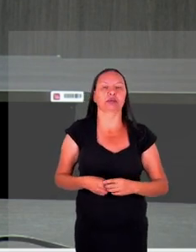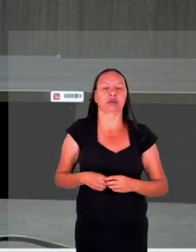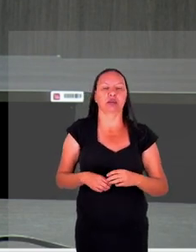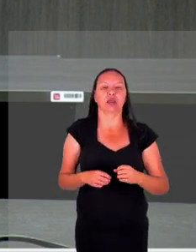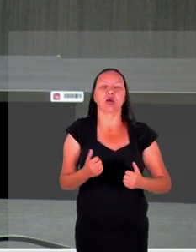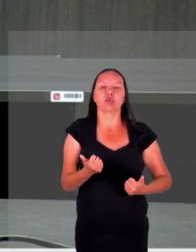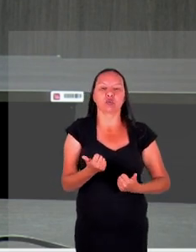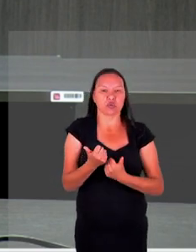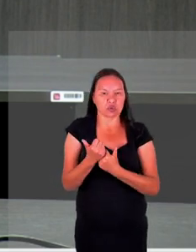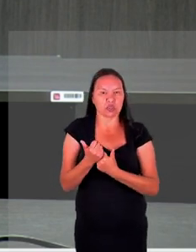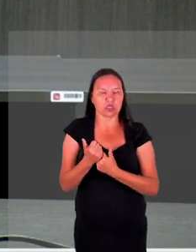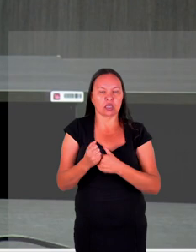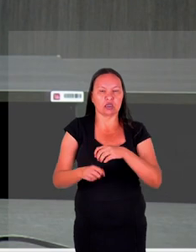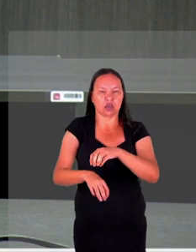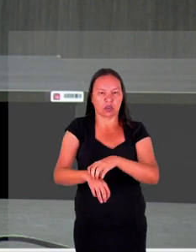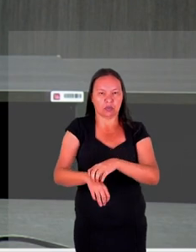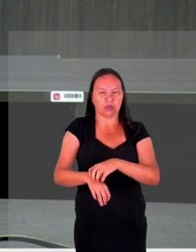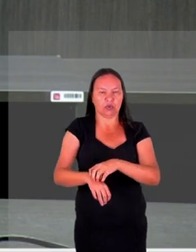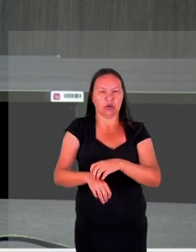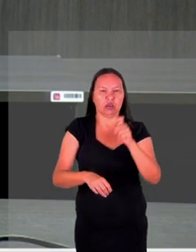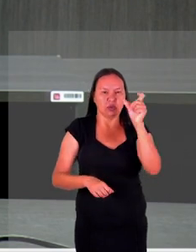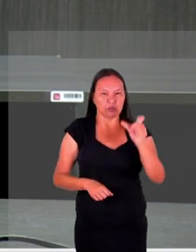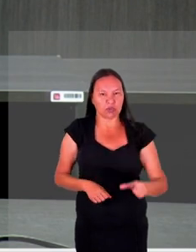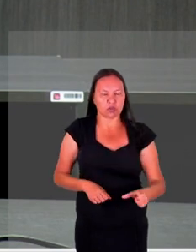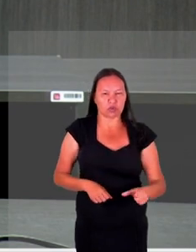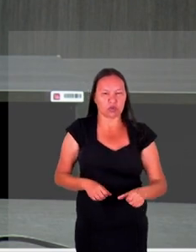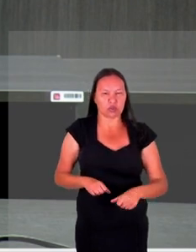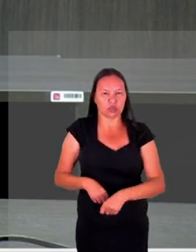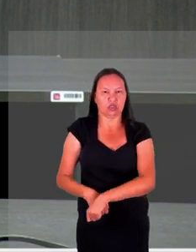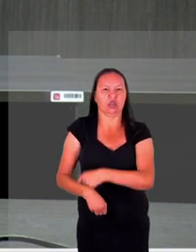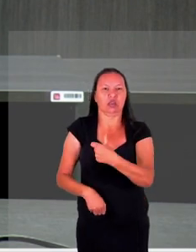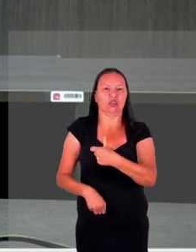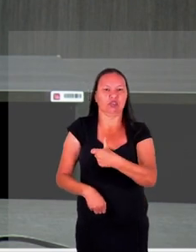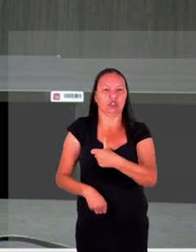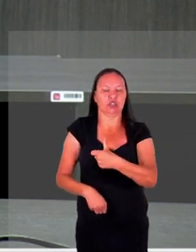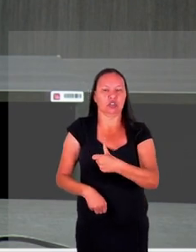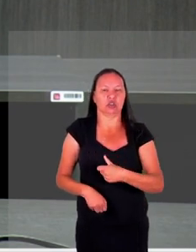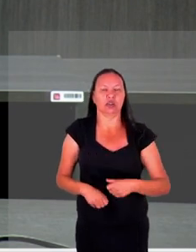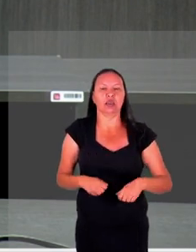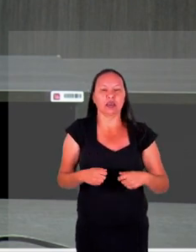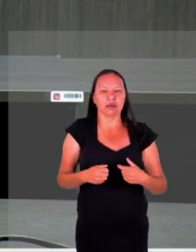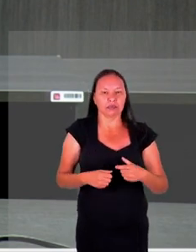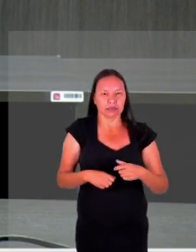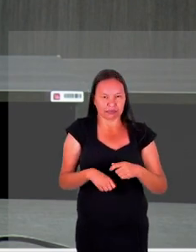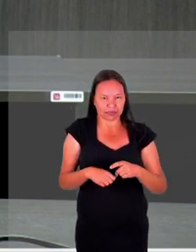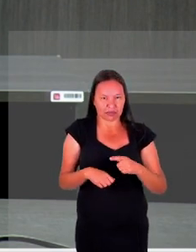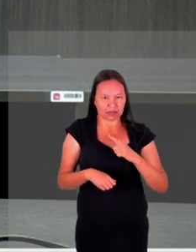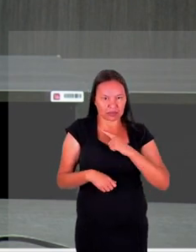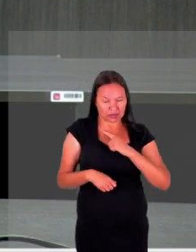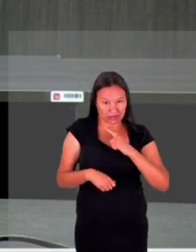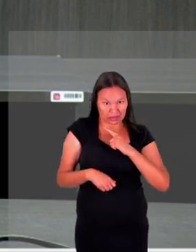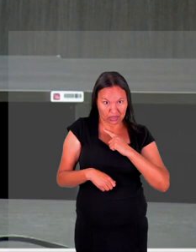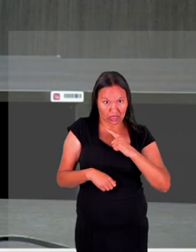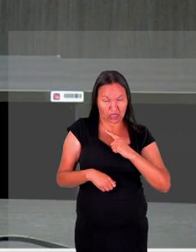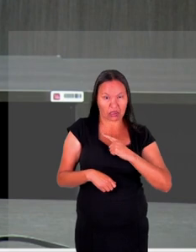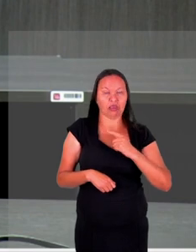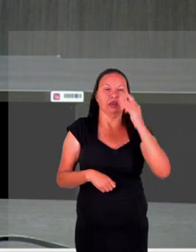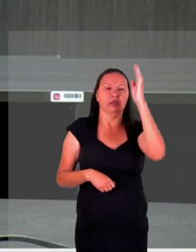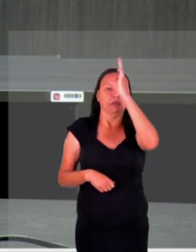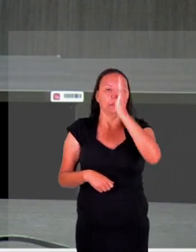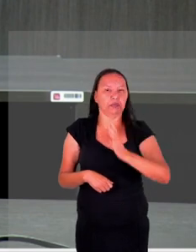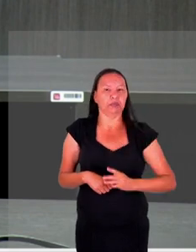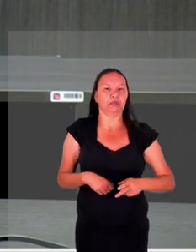apoio às vítimas ela complementa dizendo que existem brasileiros lutando pela Rússia em território ucraniano